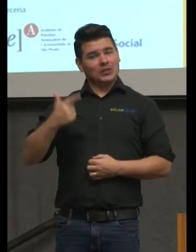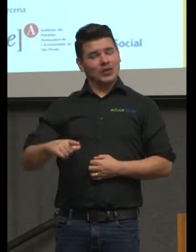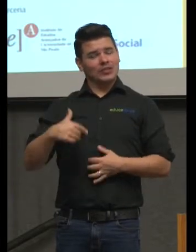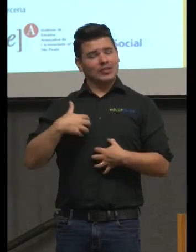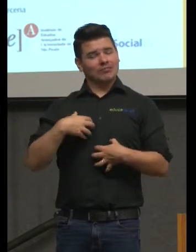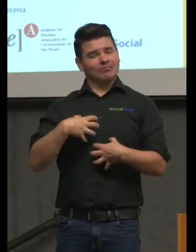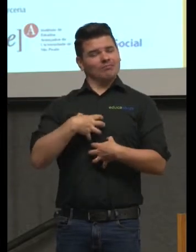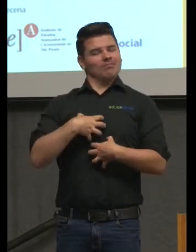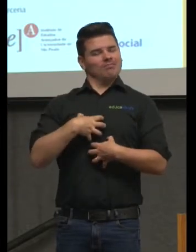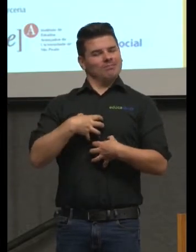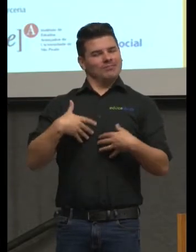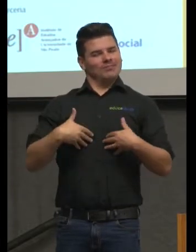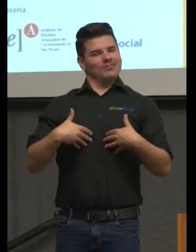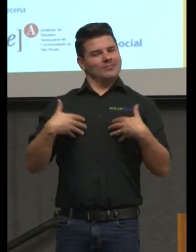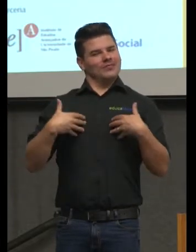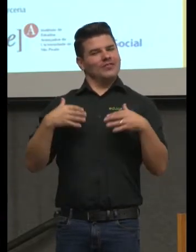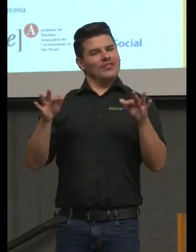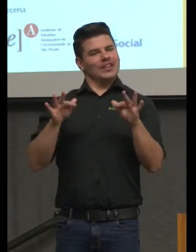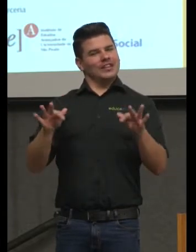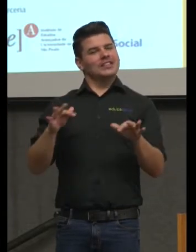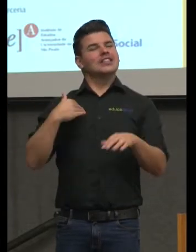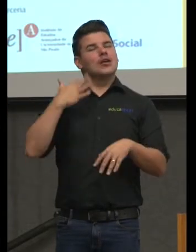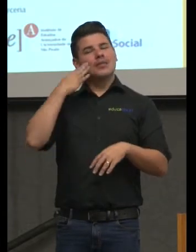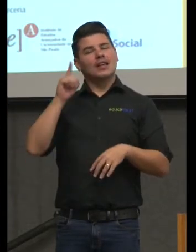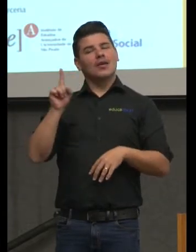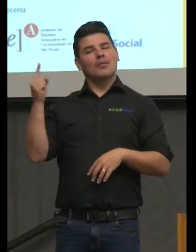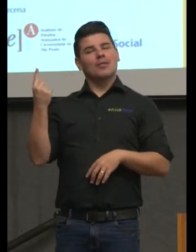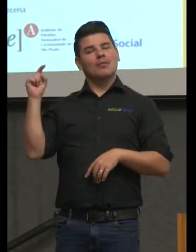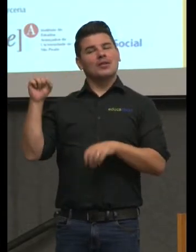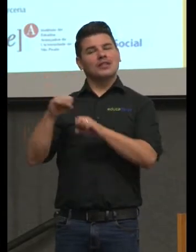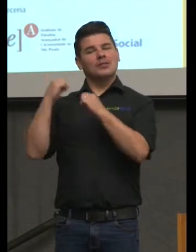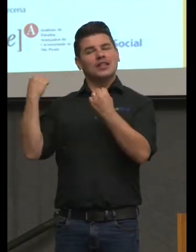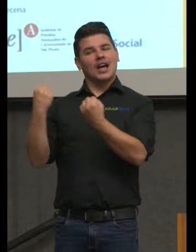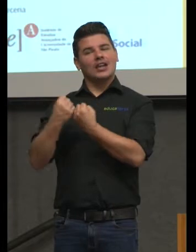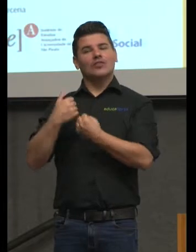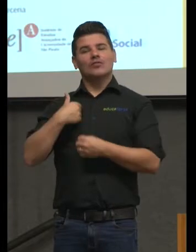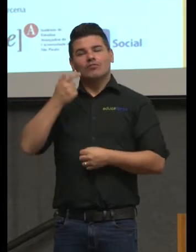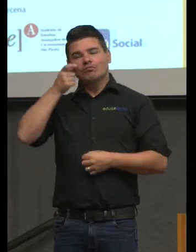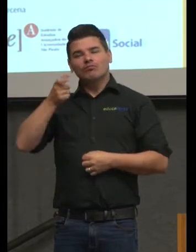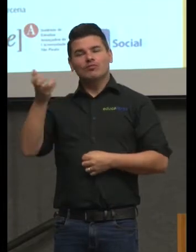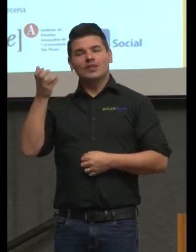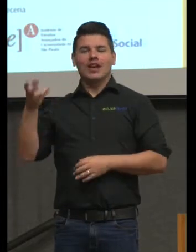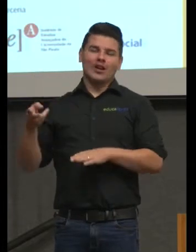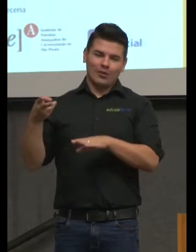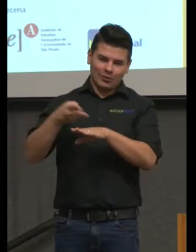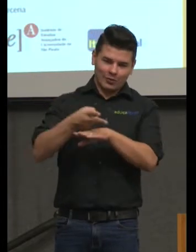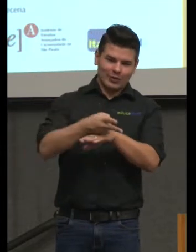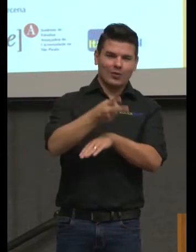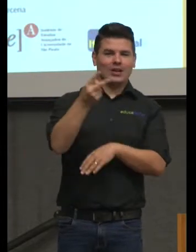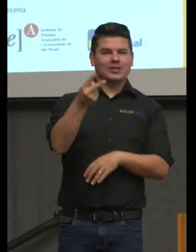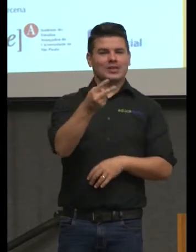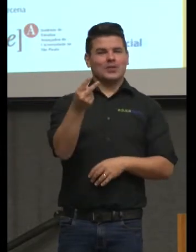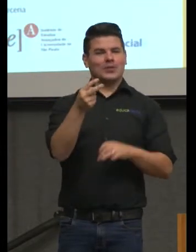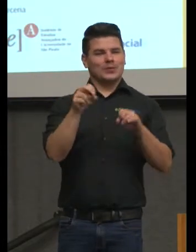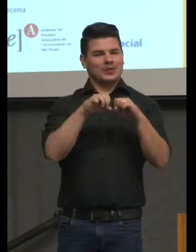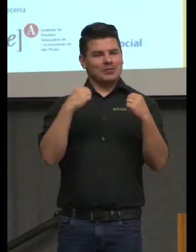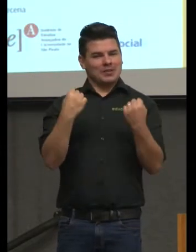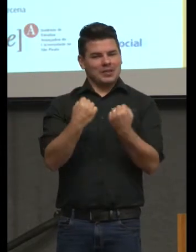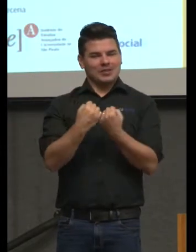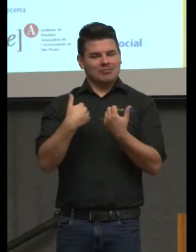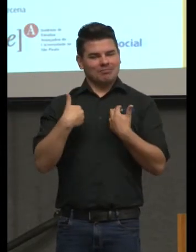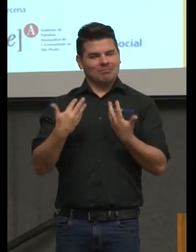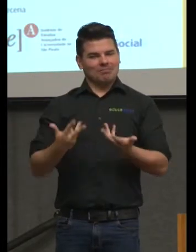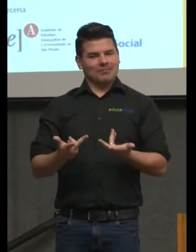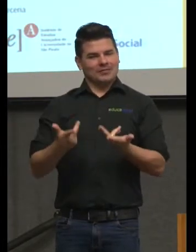que vocês tiveram interesse em continuar aqui conosco e maravilha eu vou